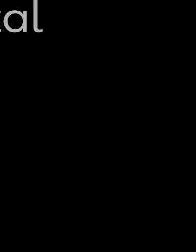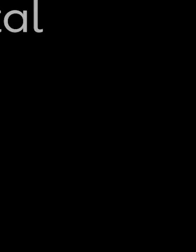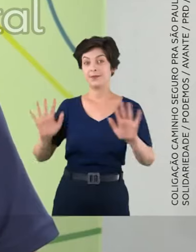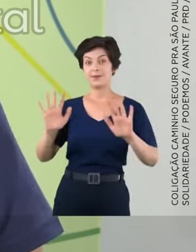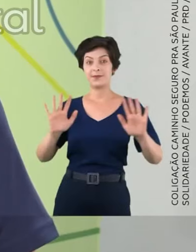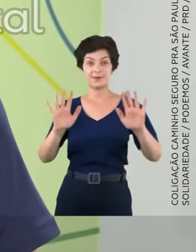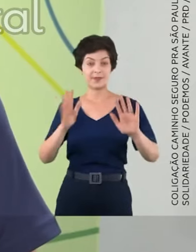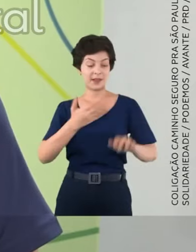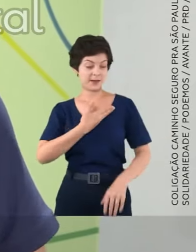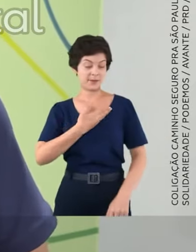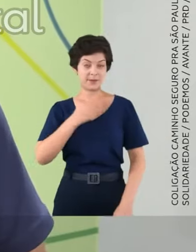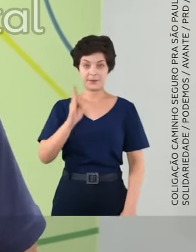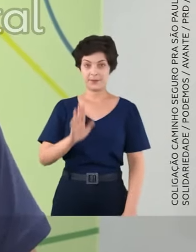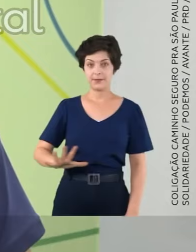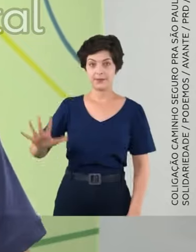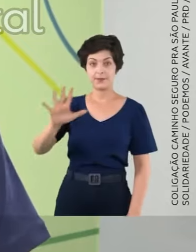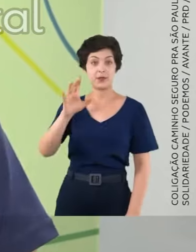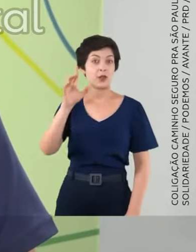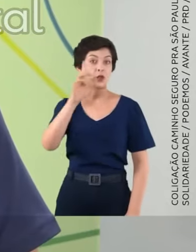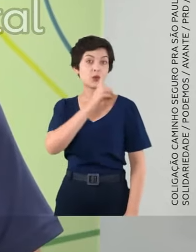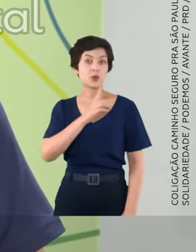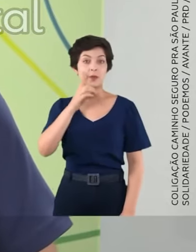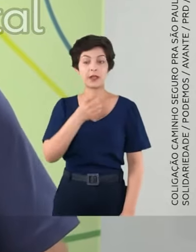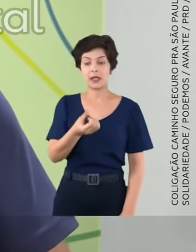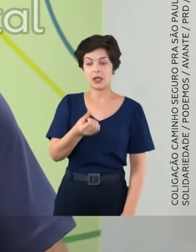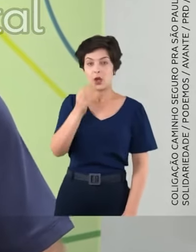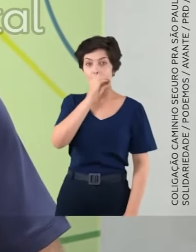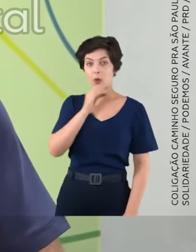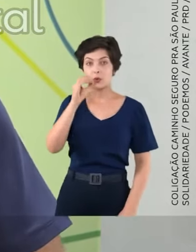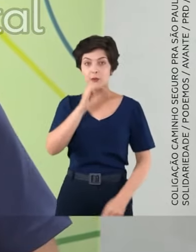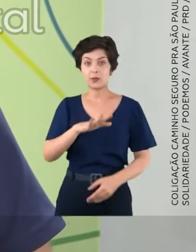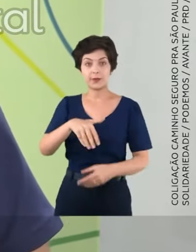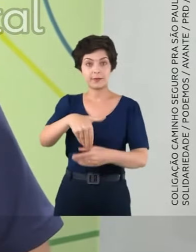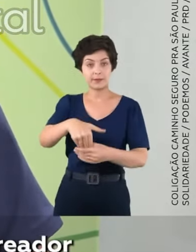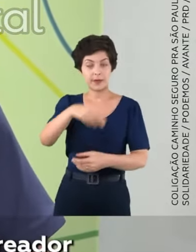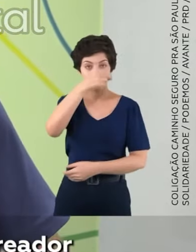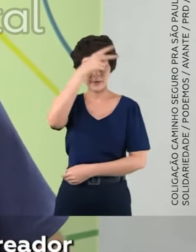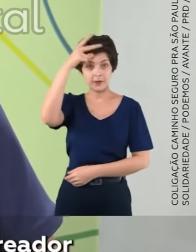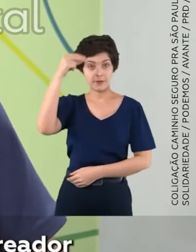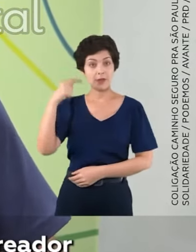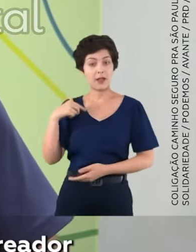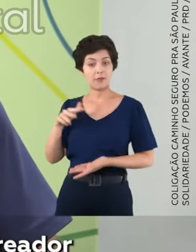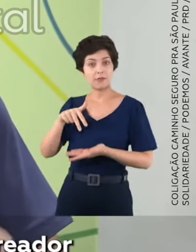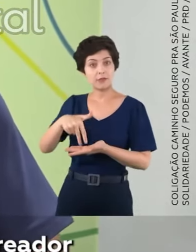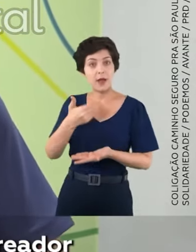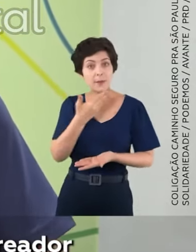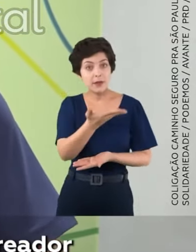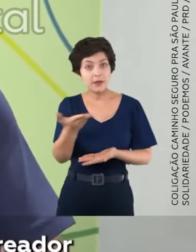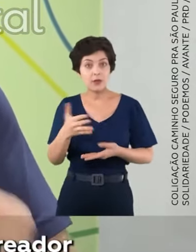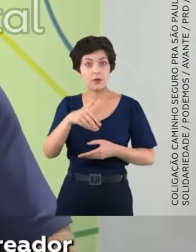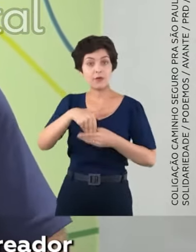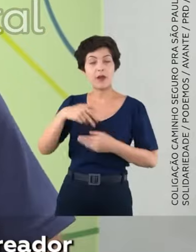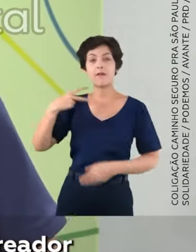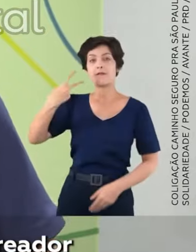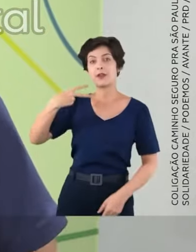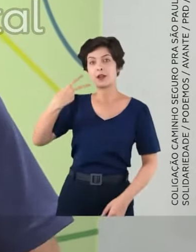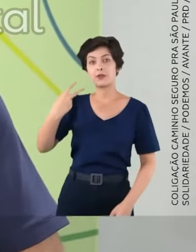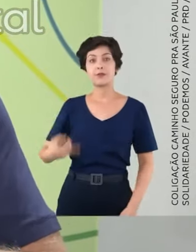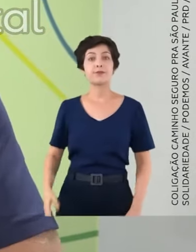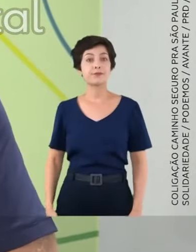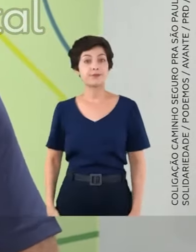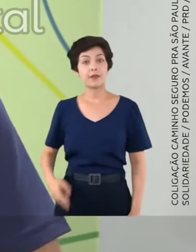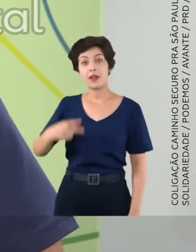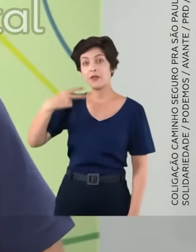Olá, amigos de todo o Brasil. Domingo, dia 6 de outubro, eleições municipais. Eu vim aqui para pedir o seu voto para a vereadora.